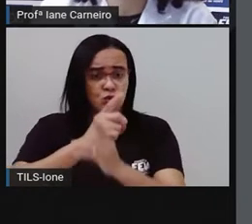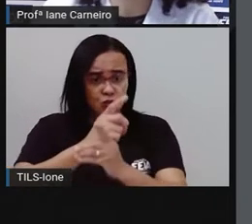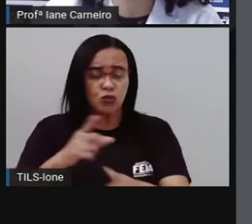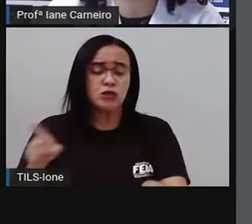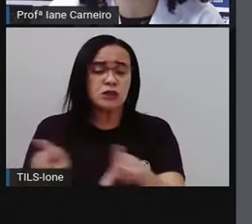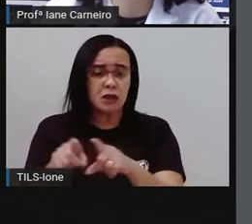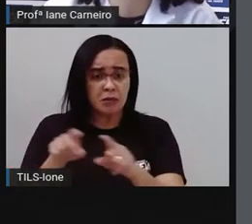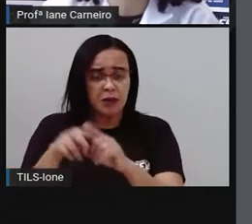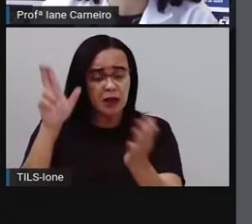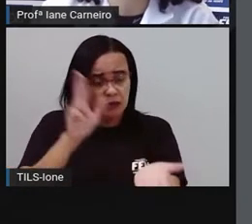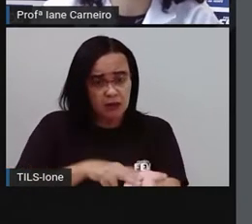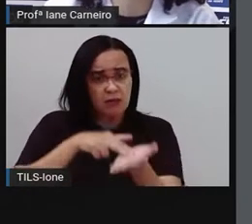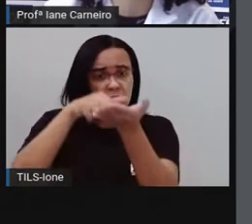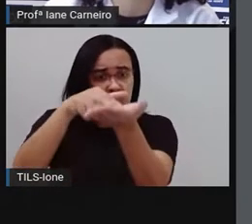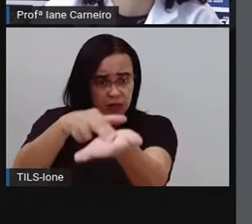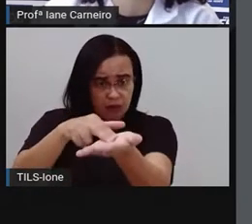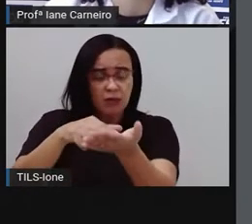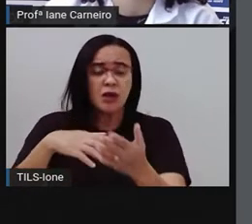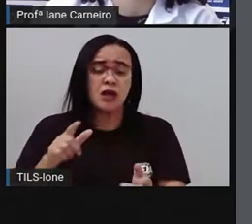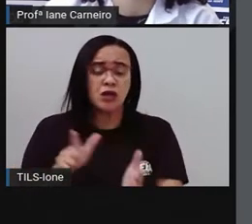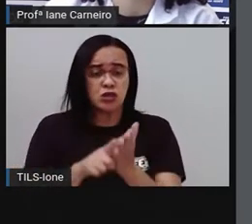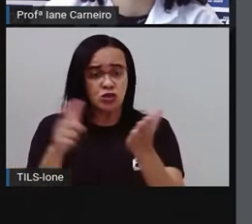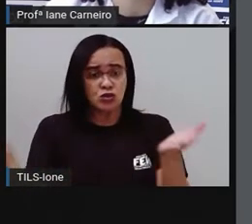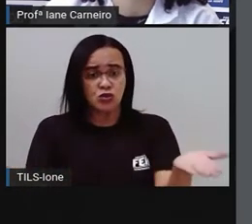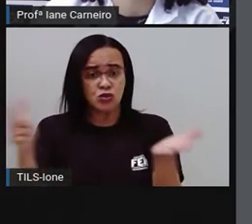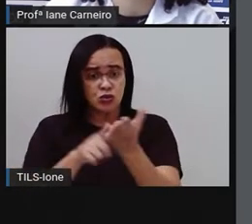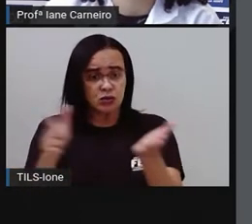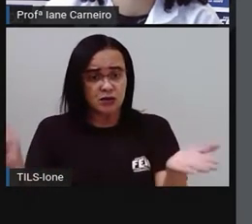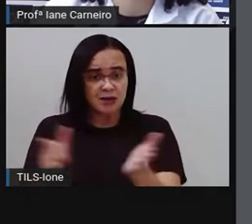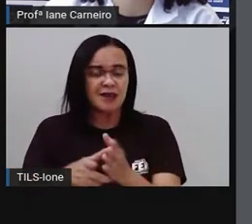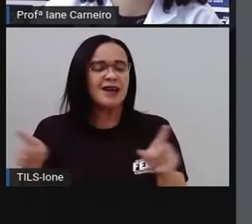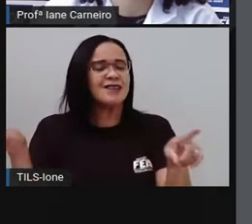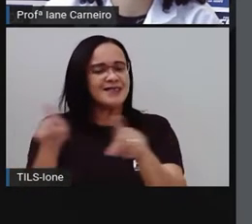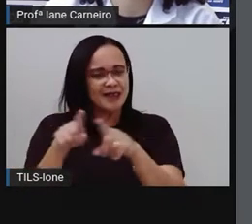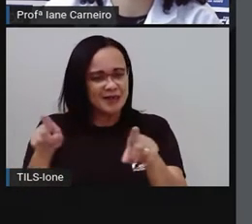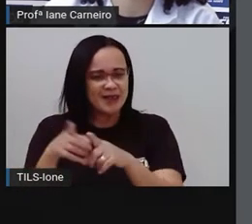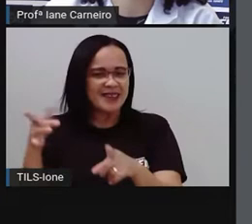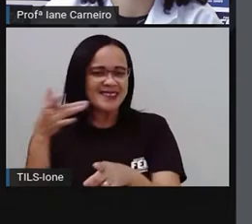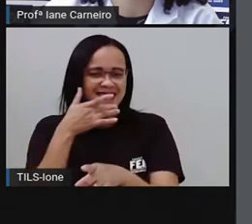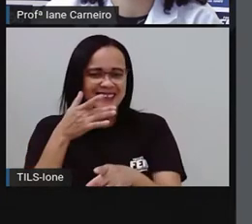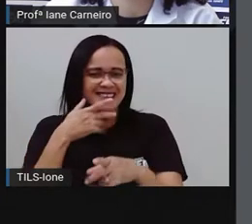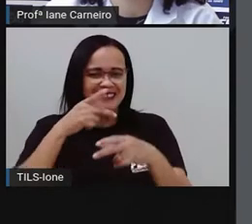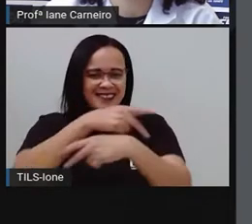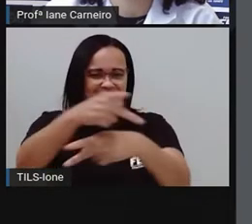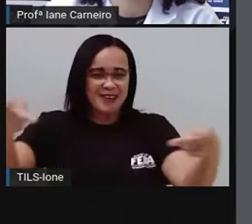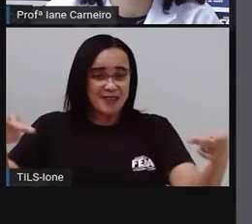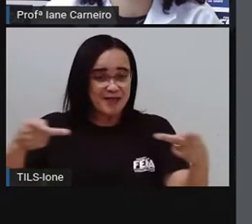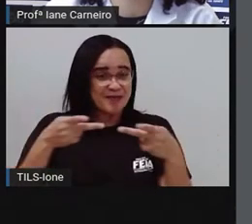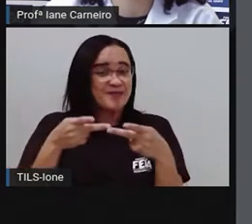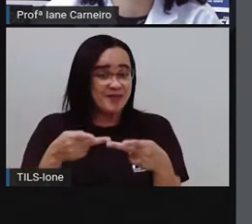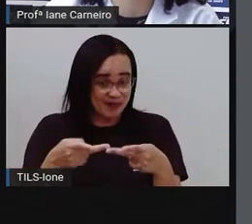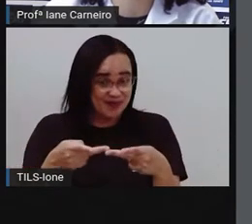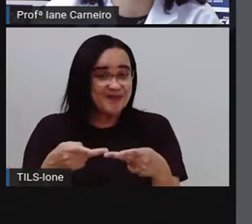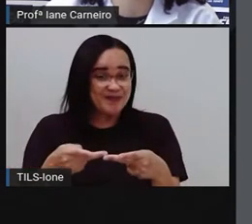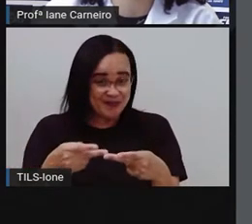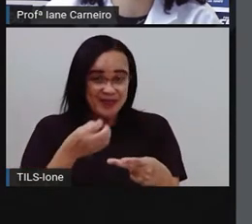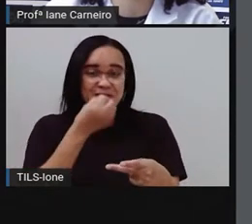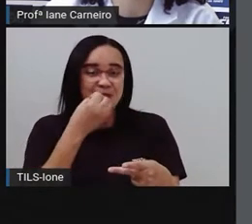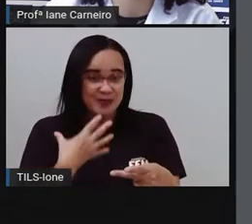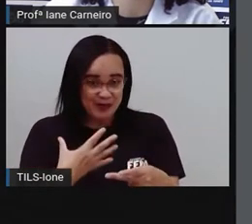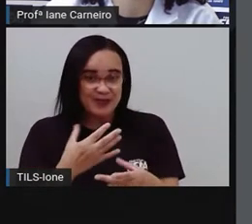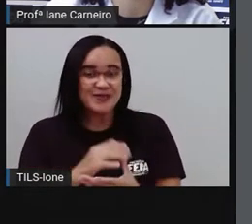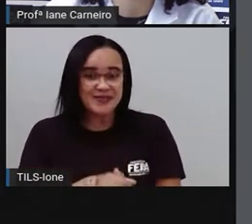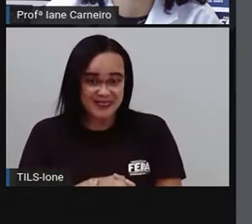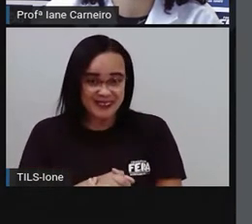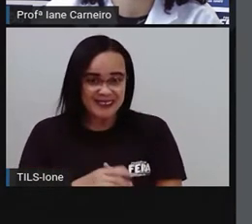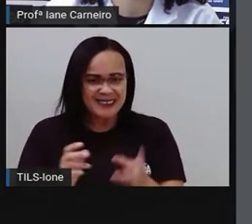e até uma pizza de vez em quando. Ó, pizzaria do bairro. O número da casa de Marcelo, quem